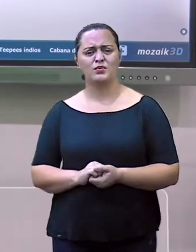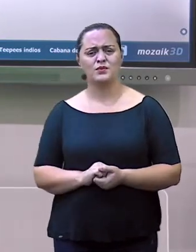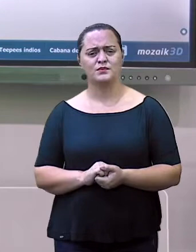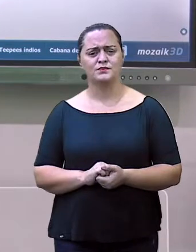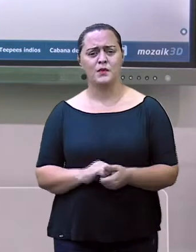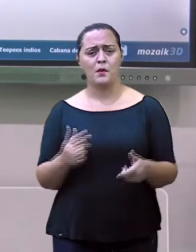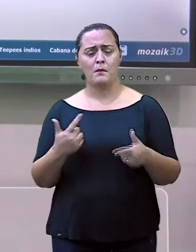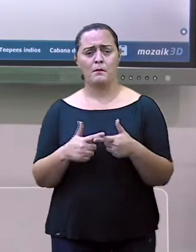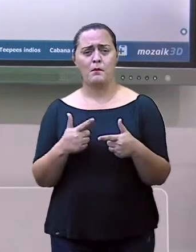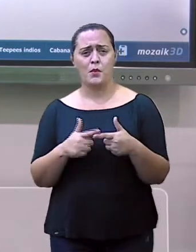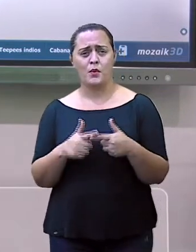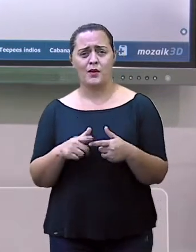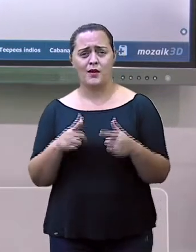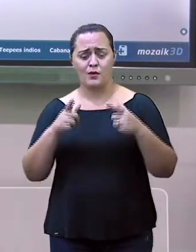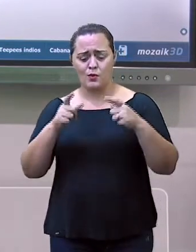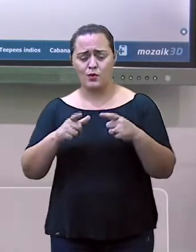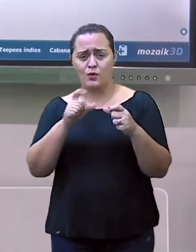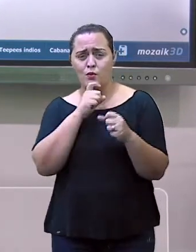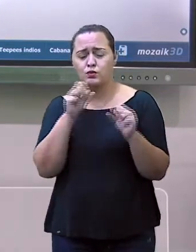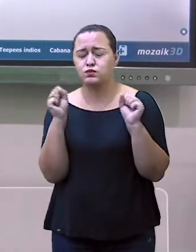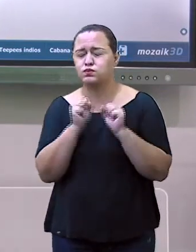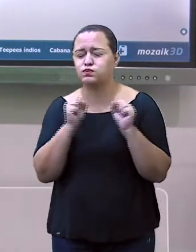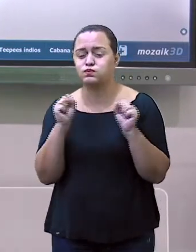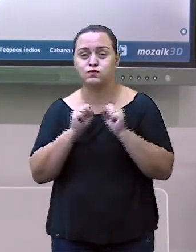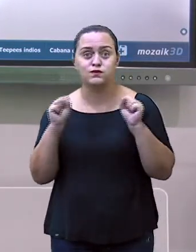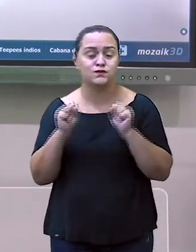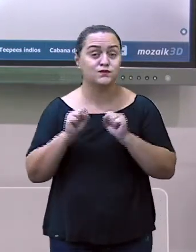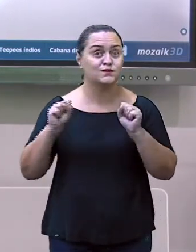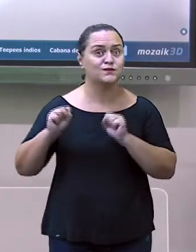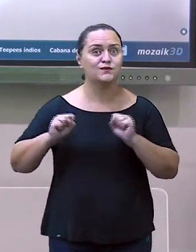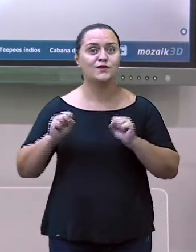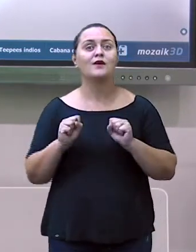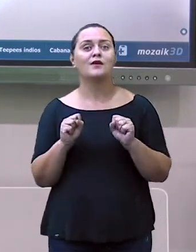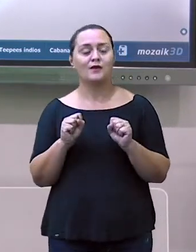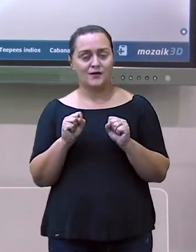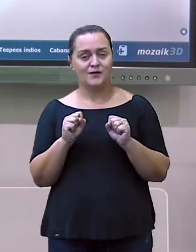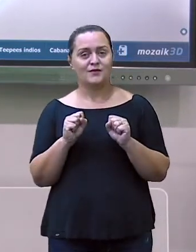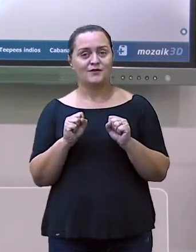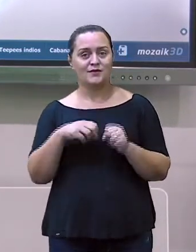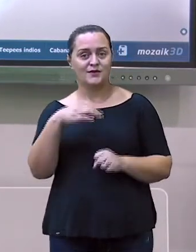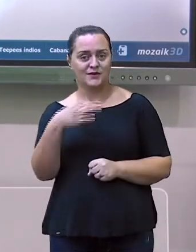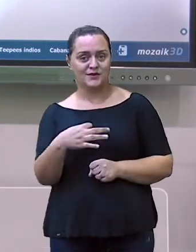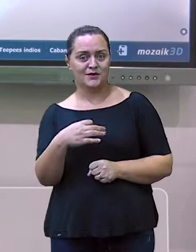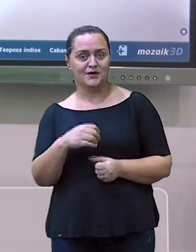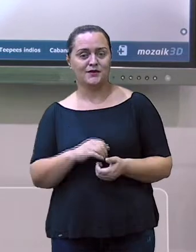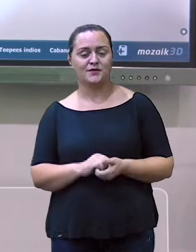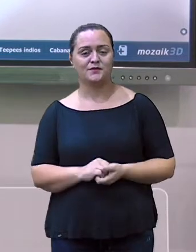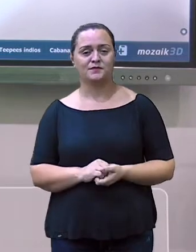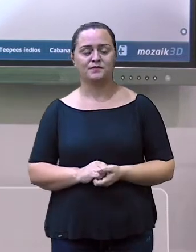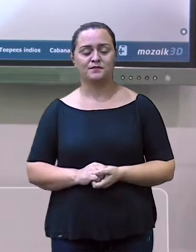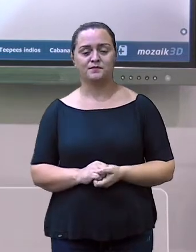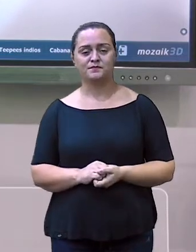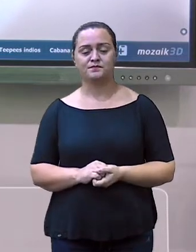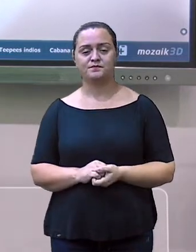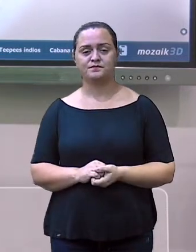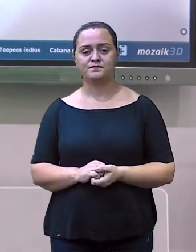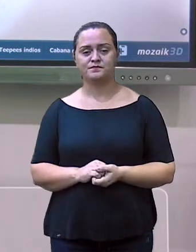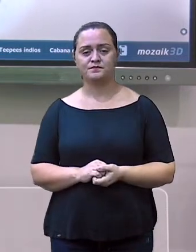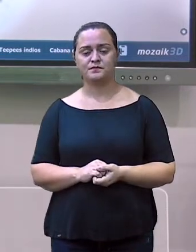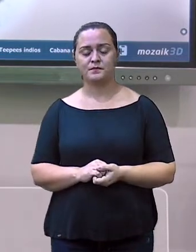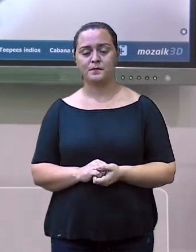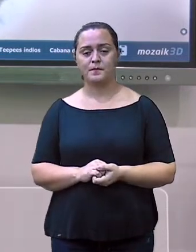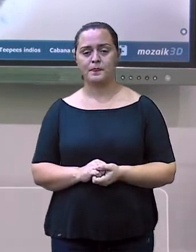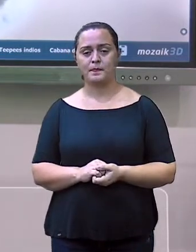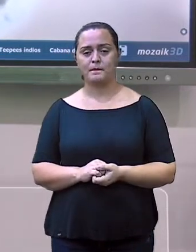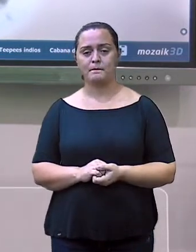baixas temperaturas, quando saem para caçar ou armazenar a caça. Não podemos